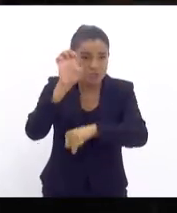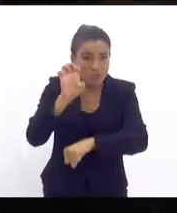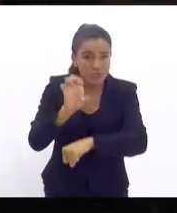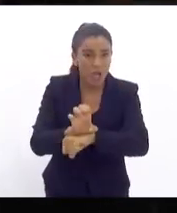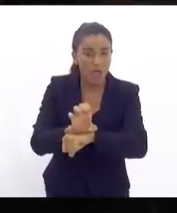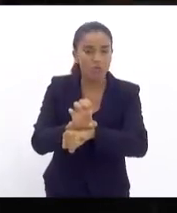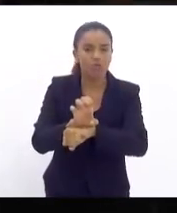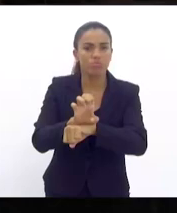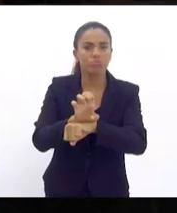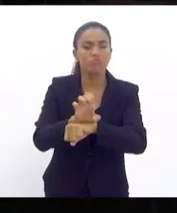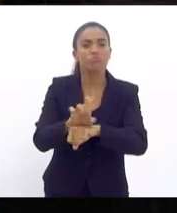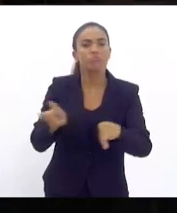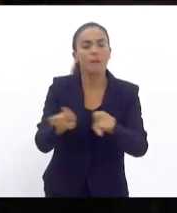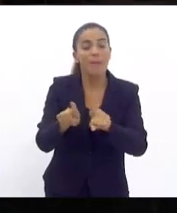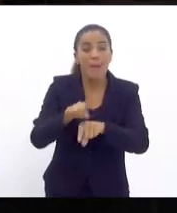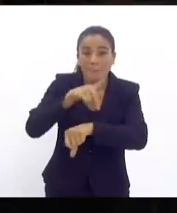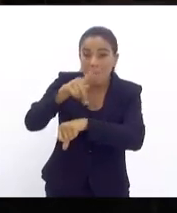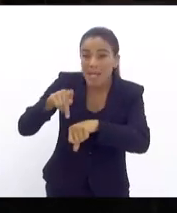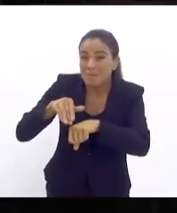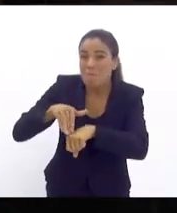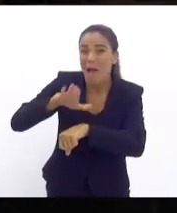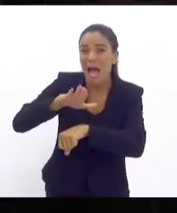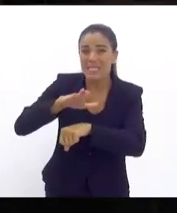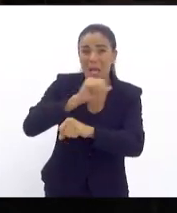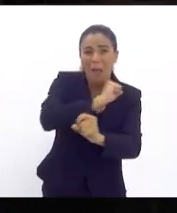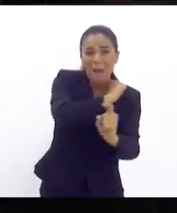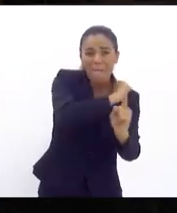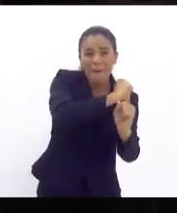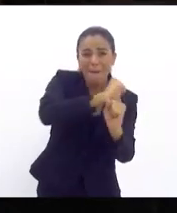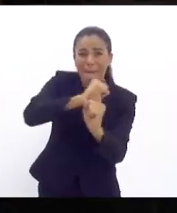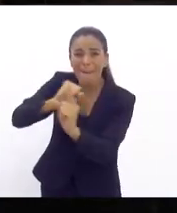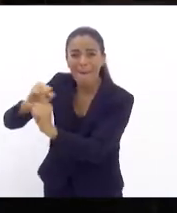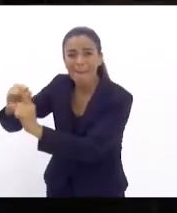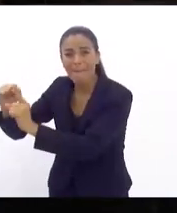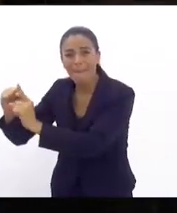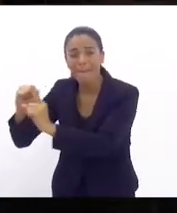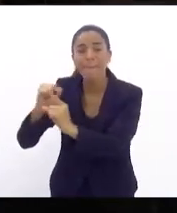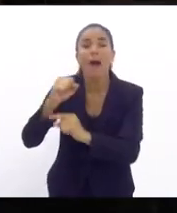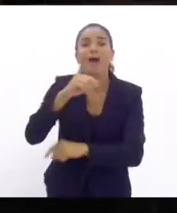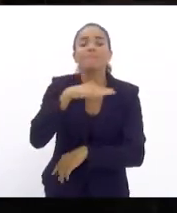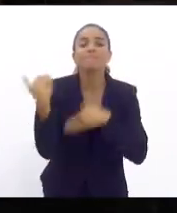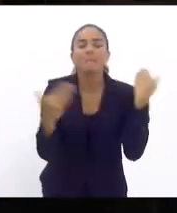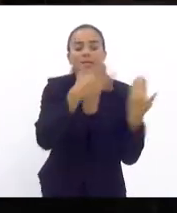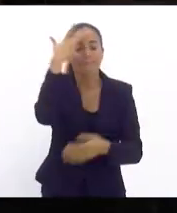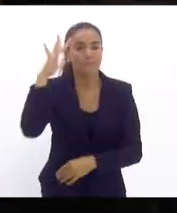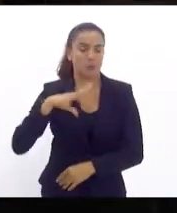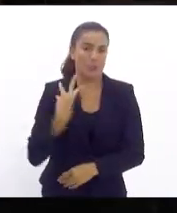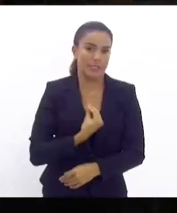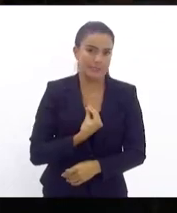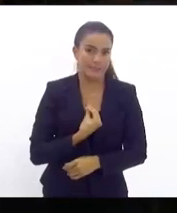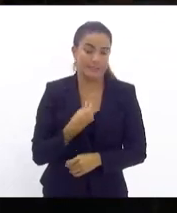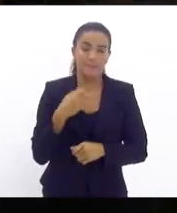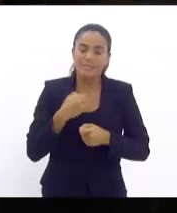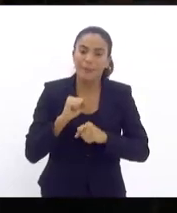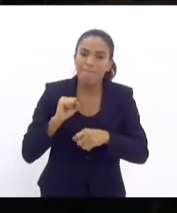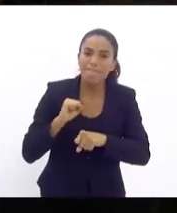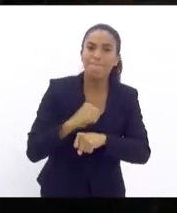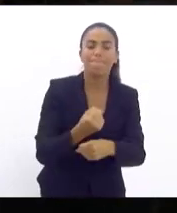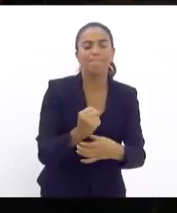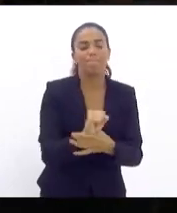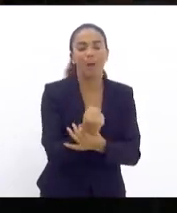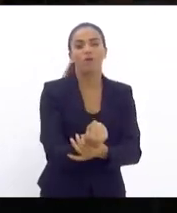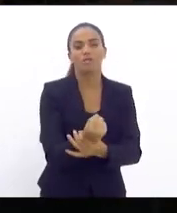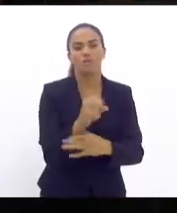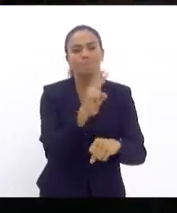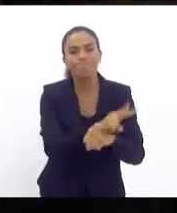e o país que mais mata pessoas transexuais e travestis e precisa ter política pública para proteger essa população. é por isso que eu estou